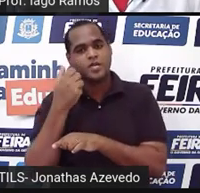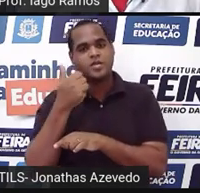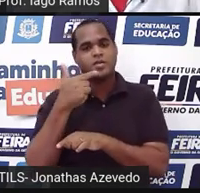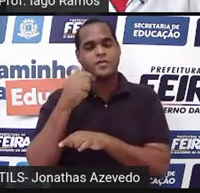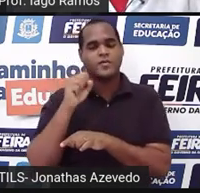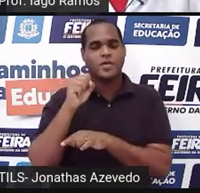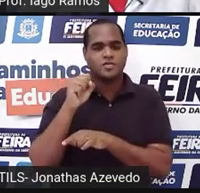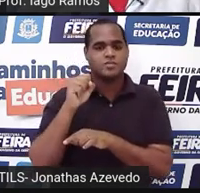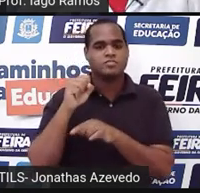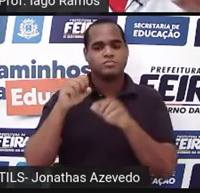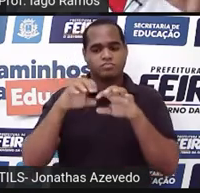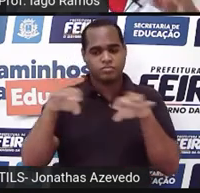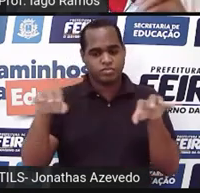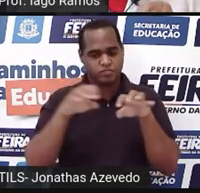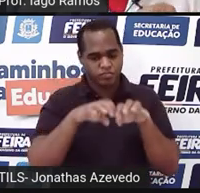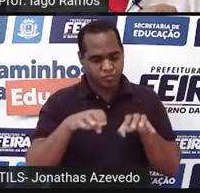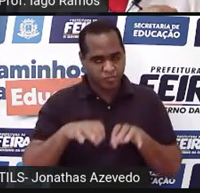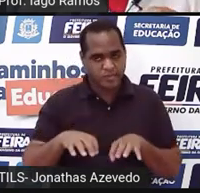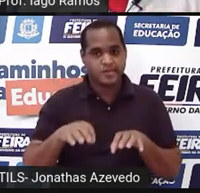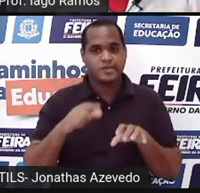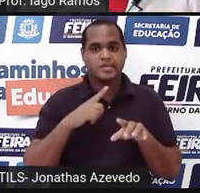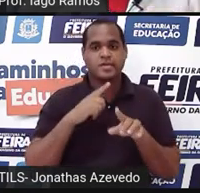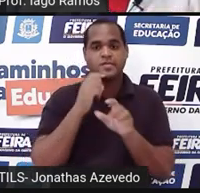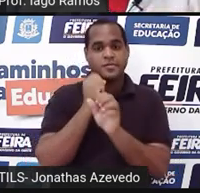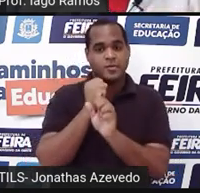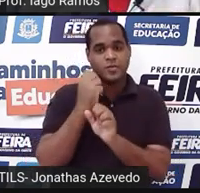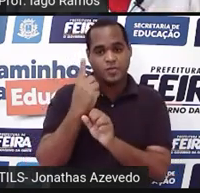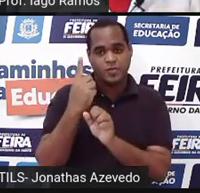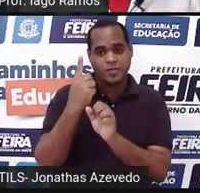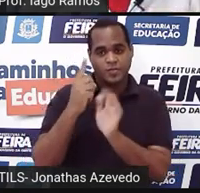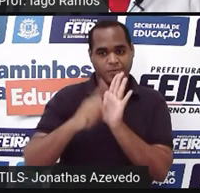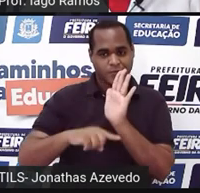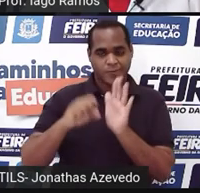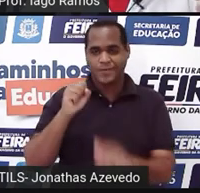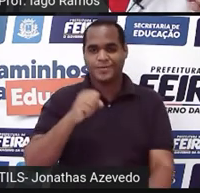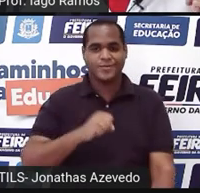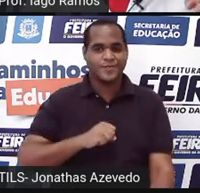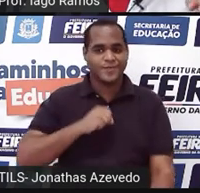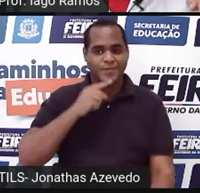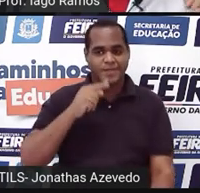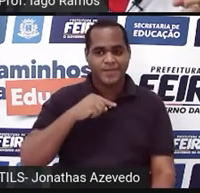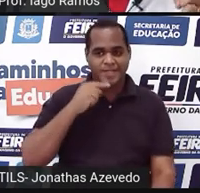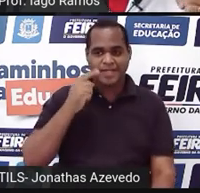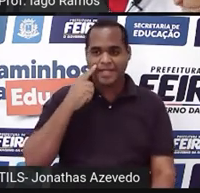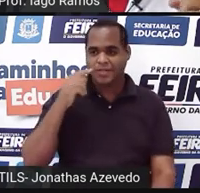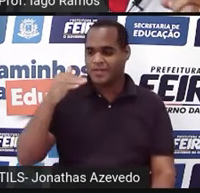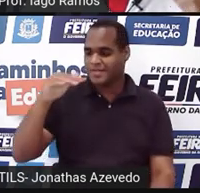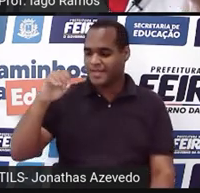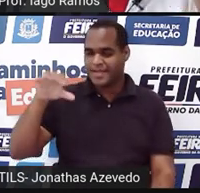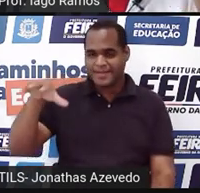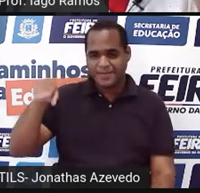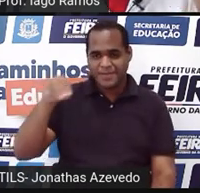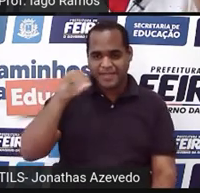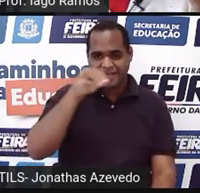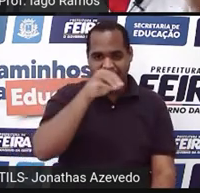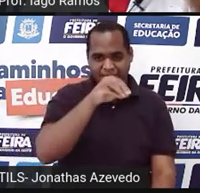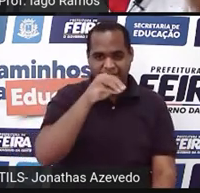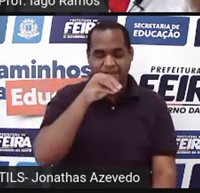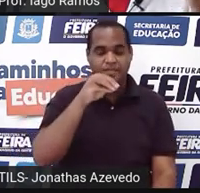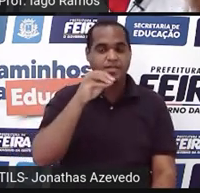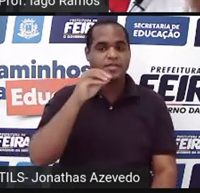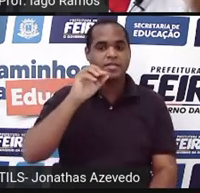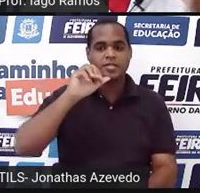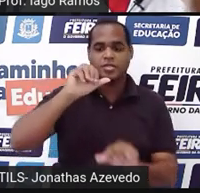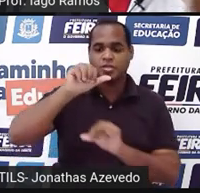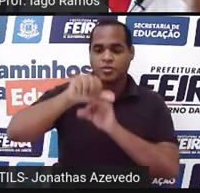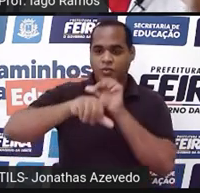128. Quando a gente precisou fazer o 1 menos 8, não conseguiu. Pegou esse 10, que a gente encontrou do 30 menos